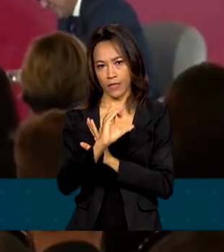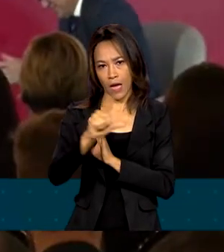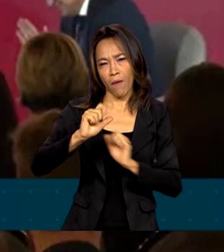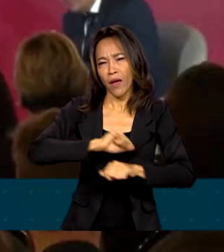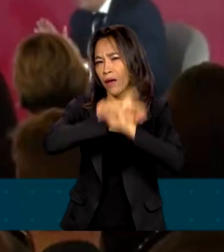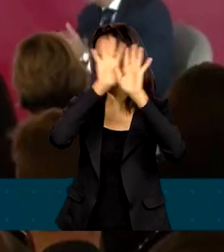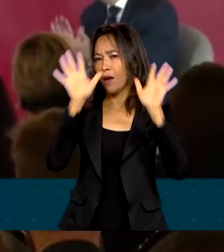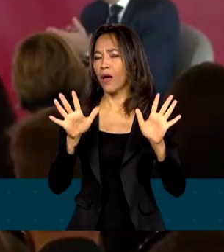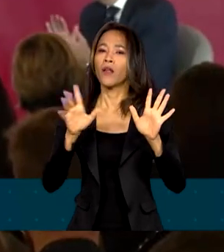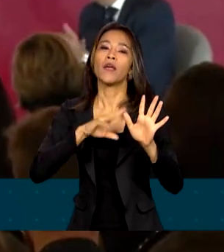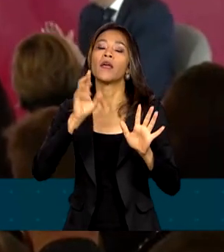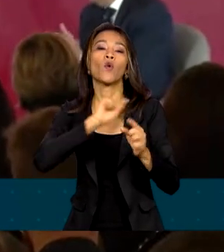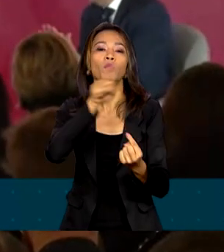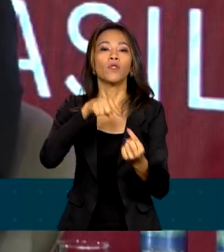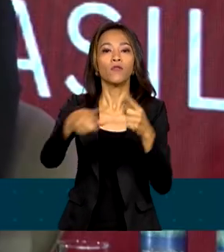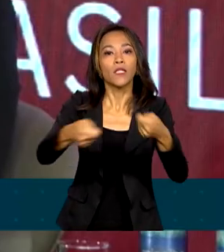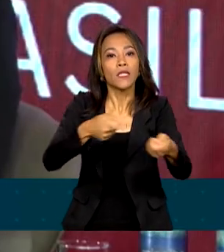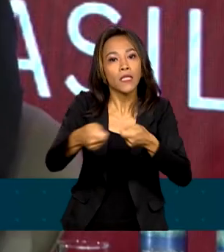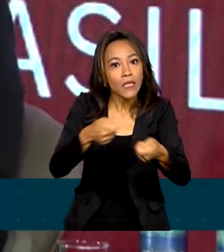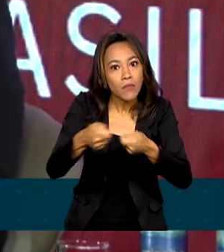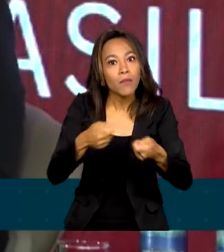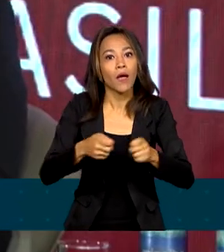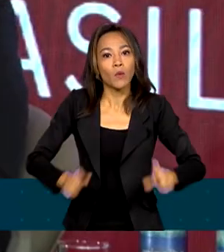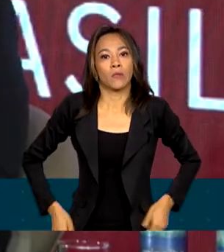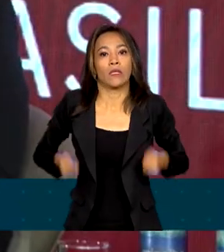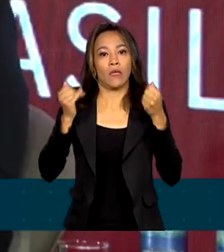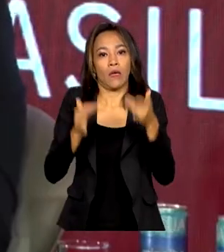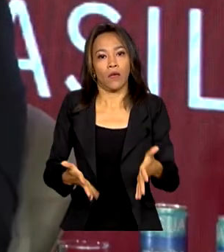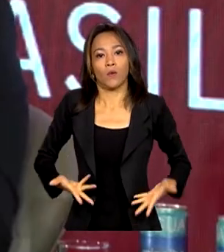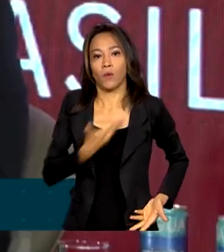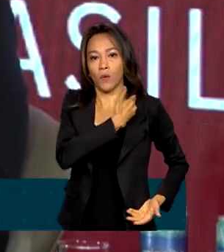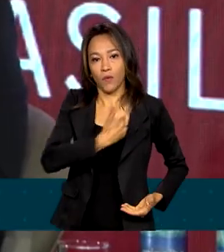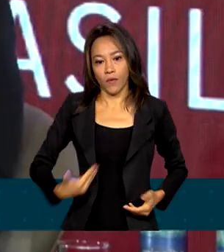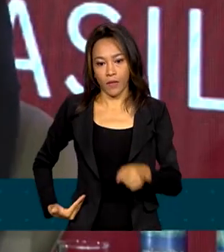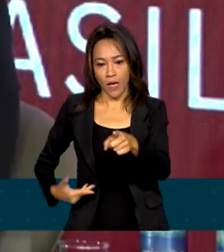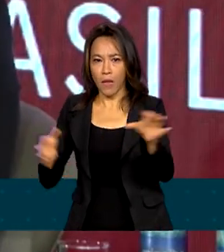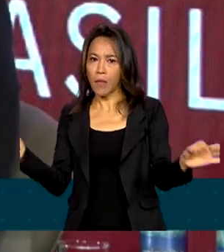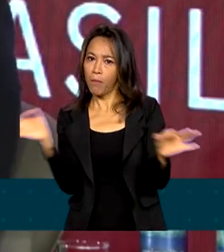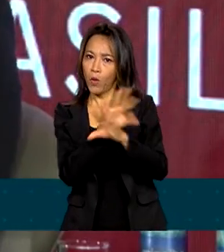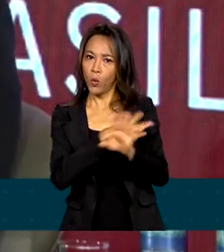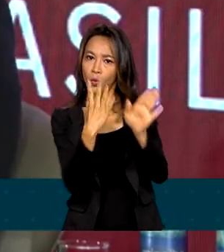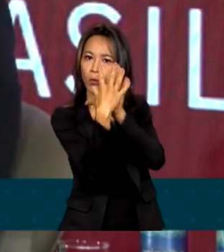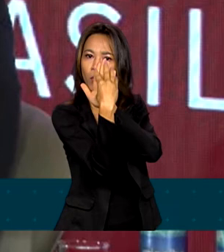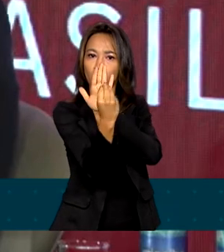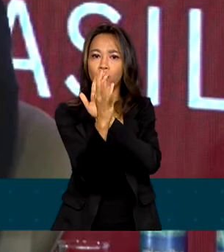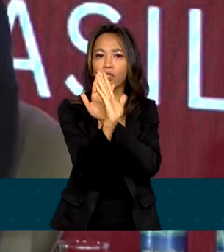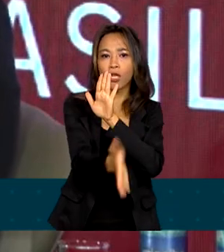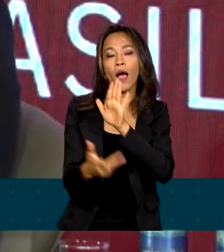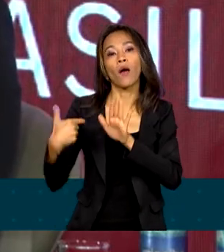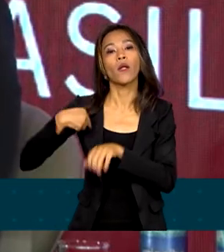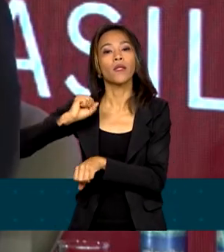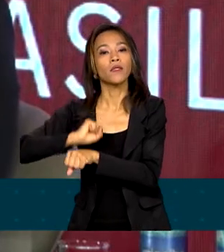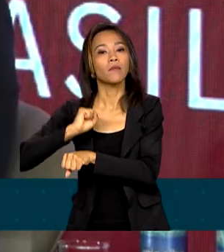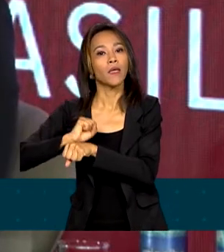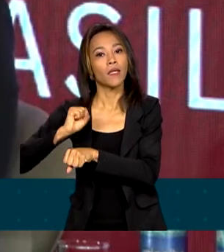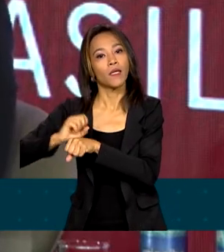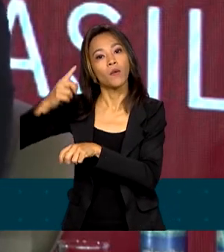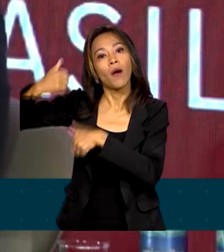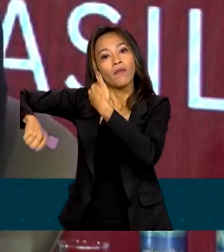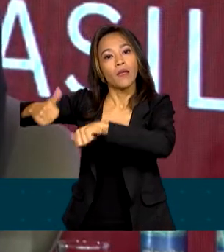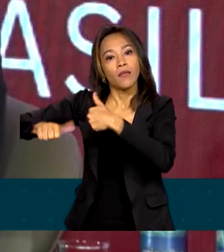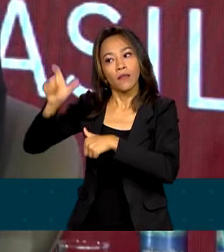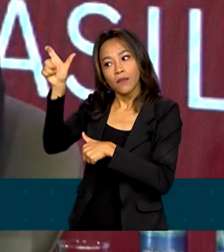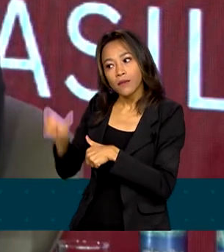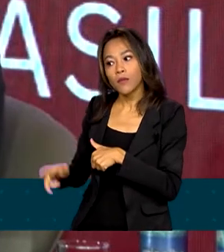equilibrar os gastos públicos. A moldura do arcabouço já está pronta. Está agora numa decisão política do presidente da República, a questão